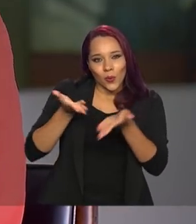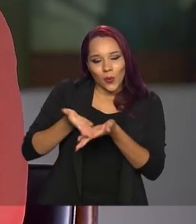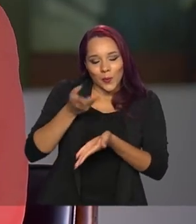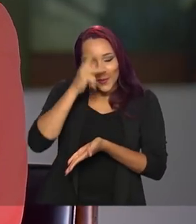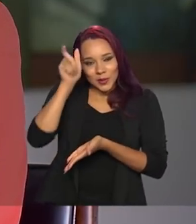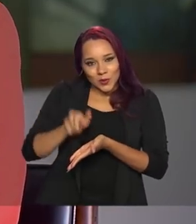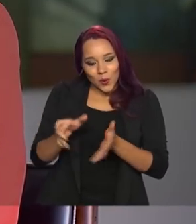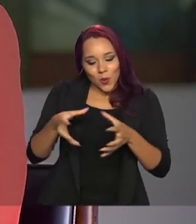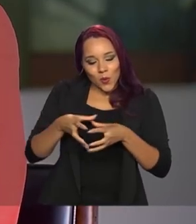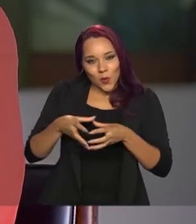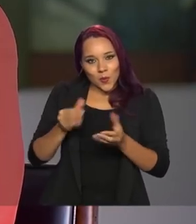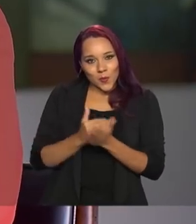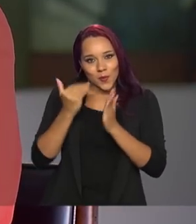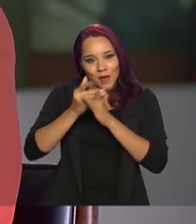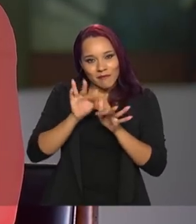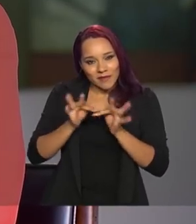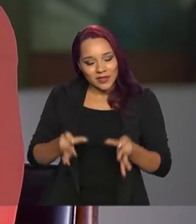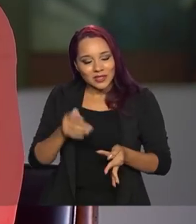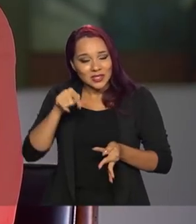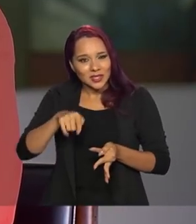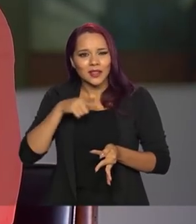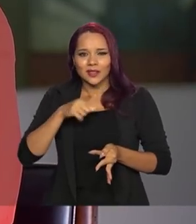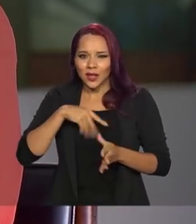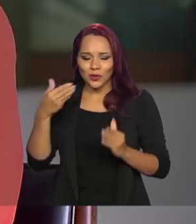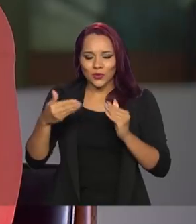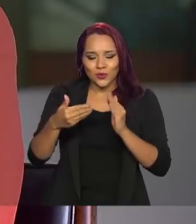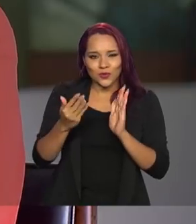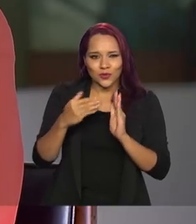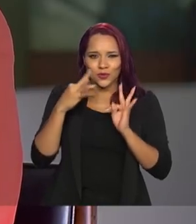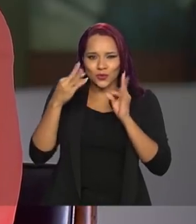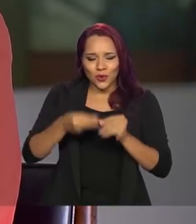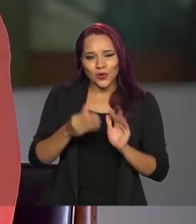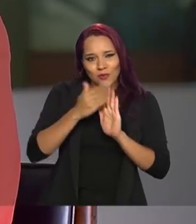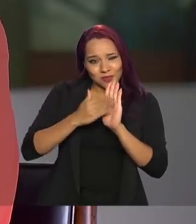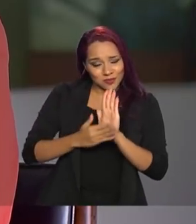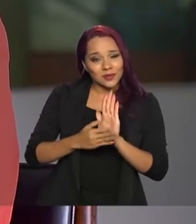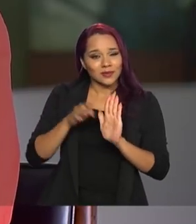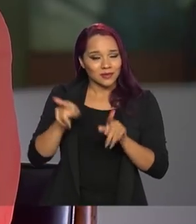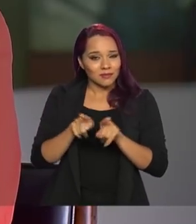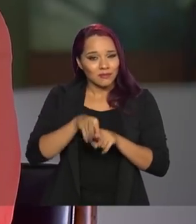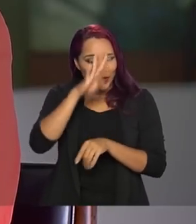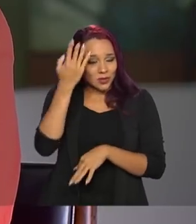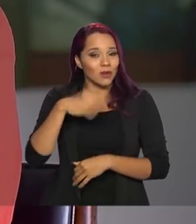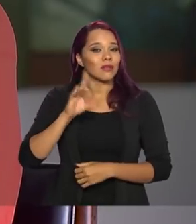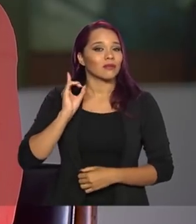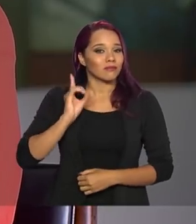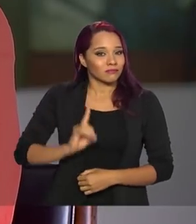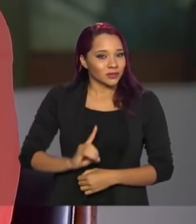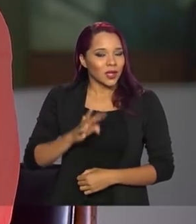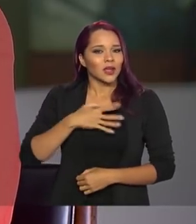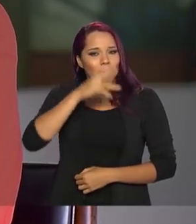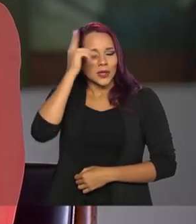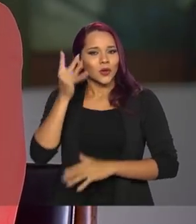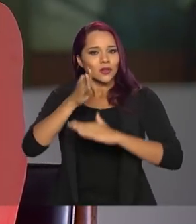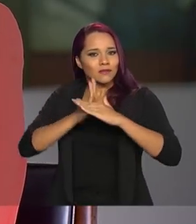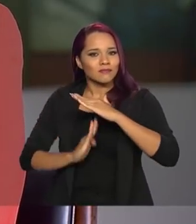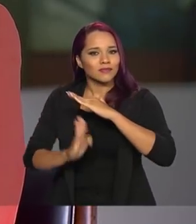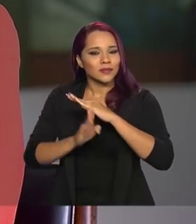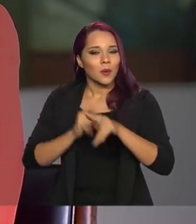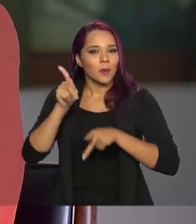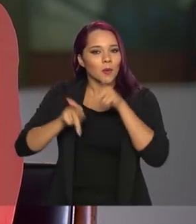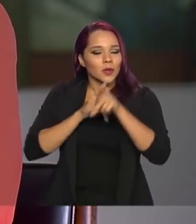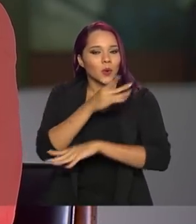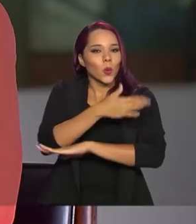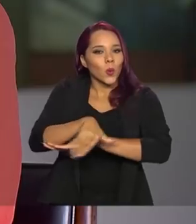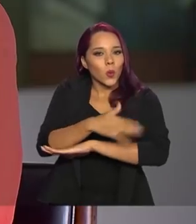e todos eles estão lá na nossa pasta, inclusive as pessoas com deficiência, os imigrantes, a população